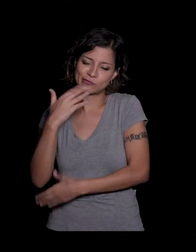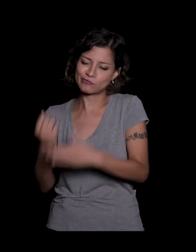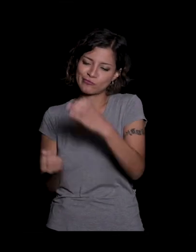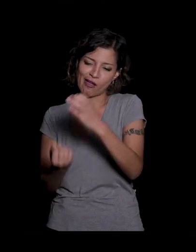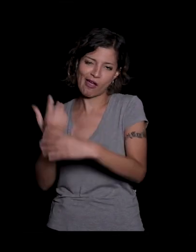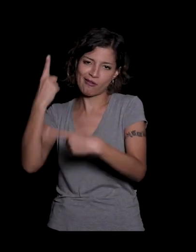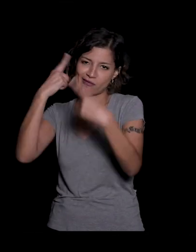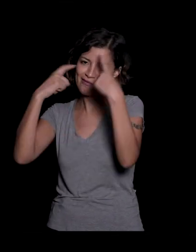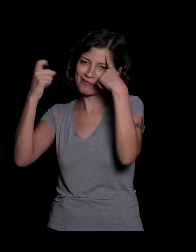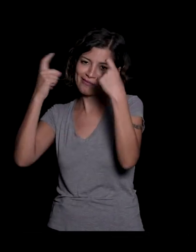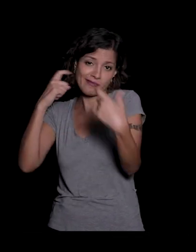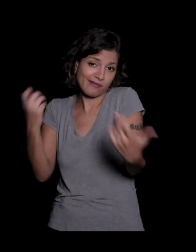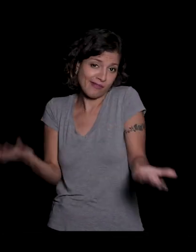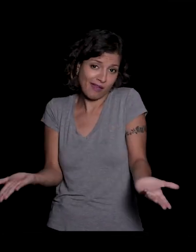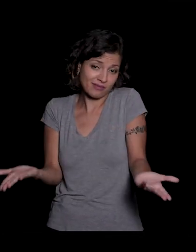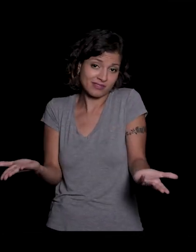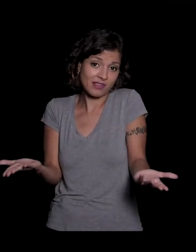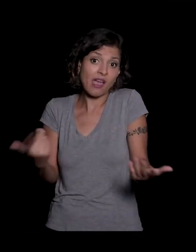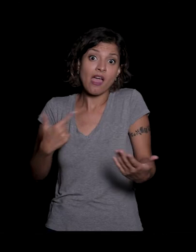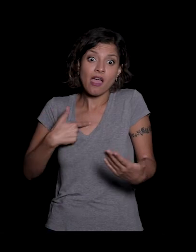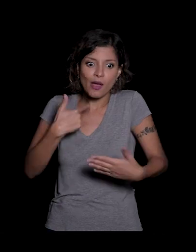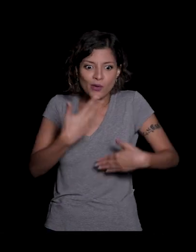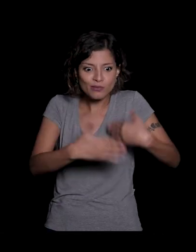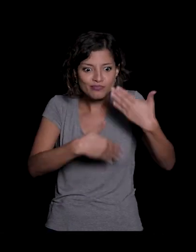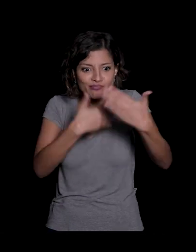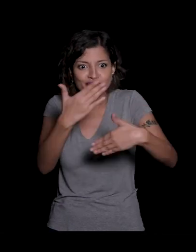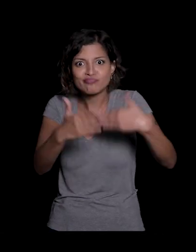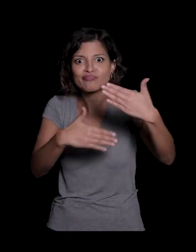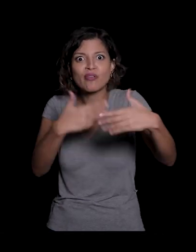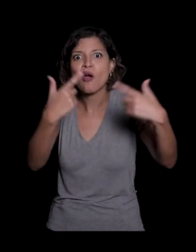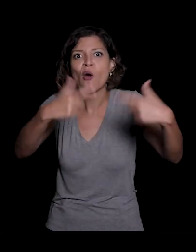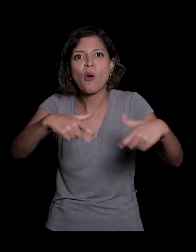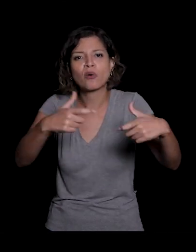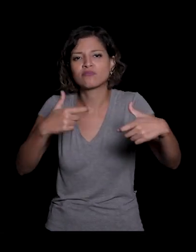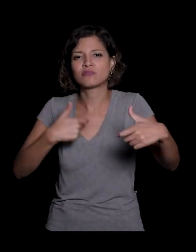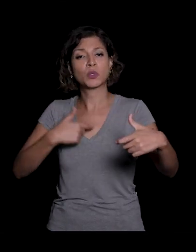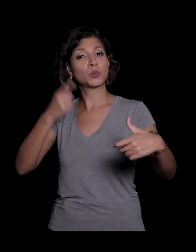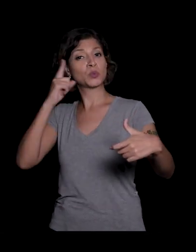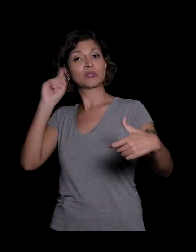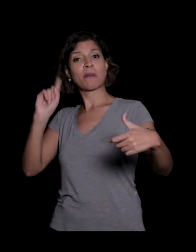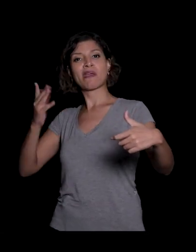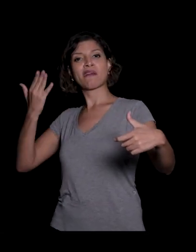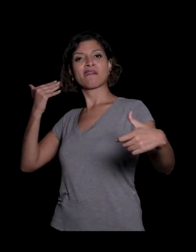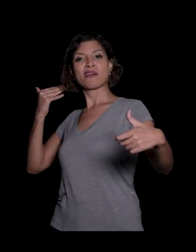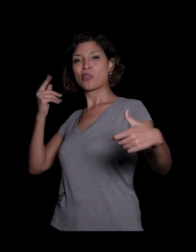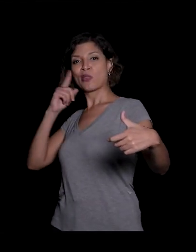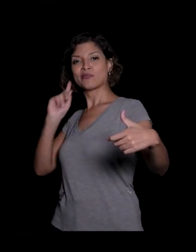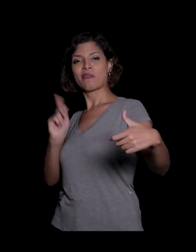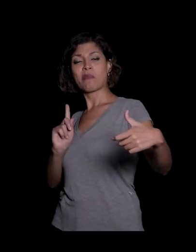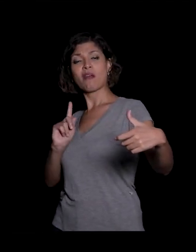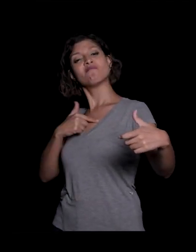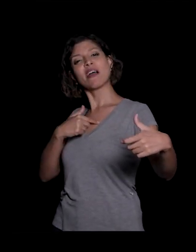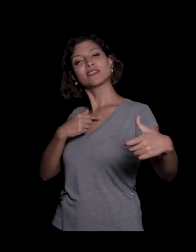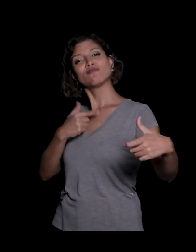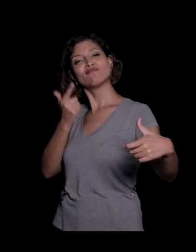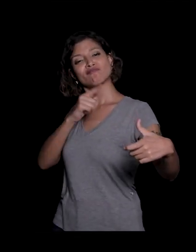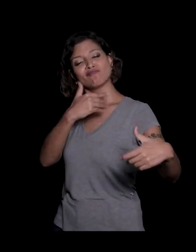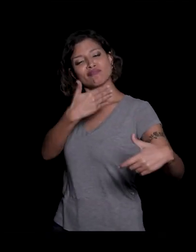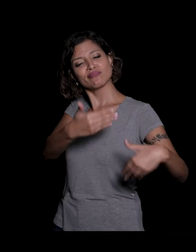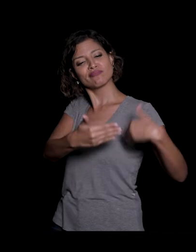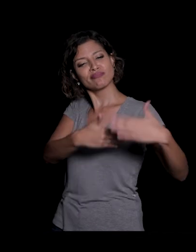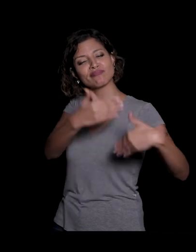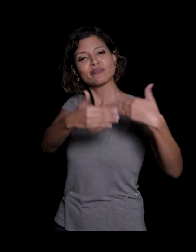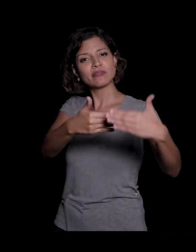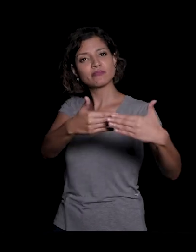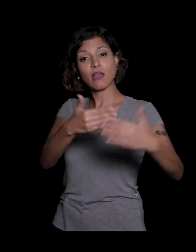sabia até aonde eu poderia chegar mas eu fui chegando eu tenho saudade de tudo eu não uma